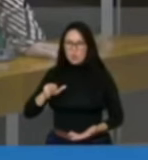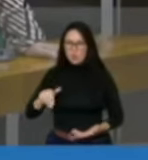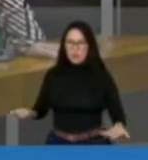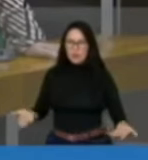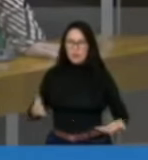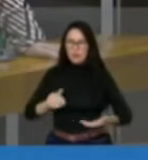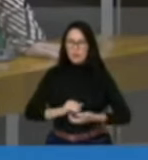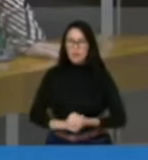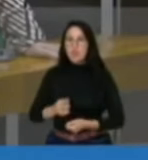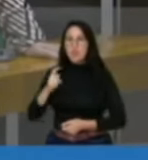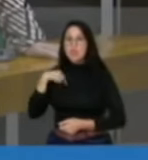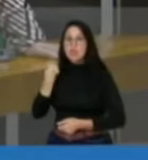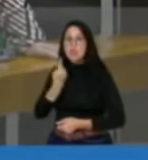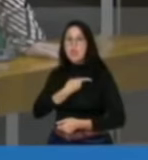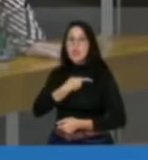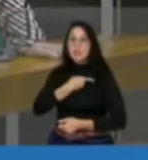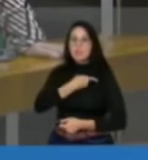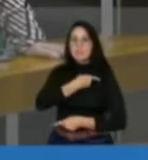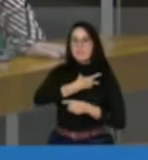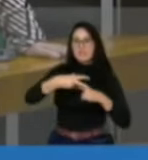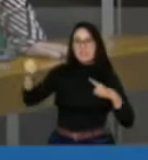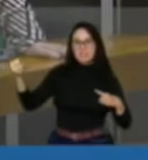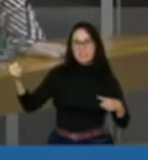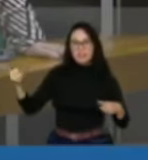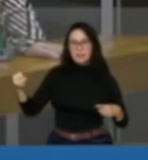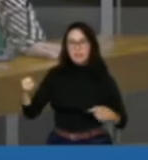seremos senhor presidente muito obrigado